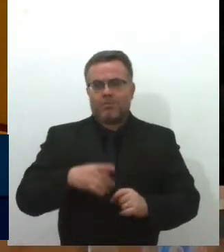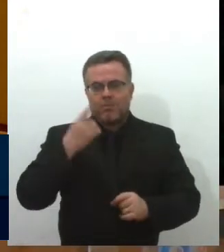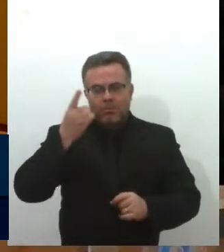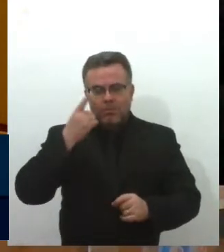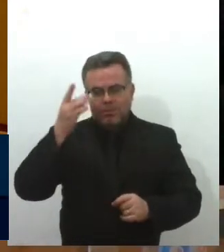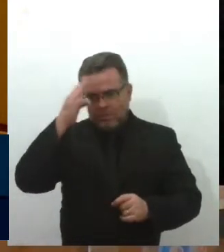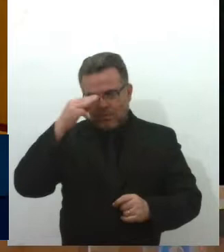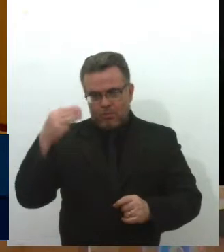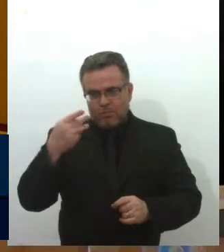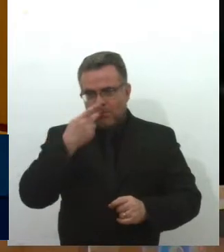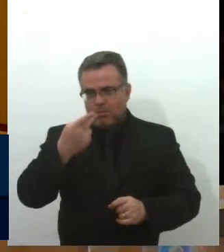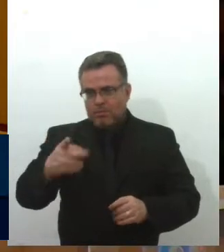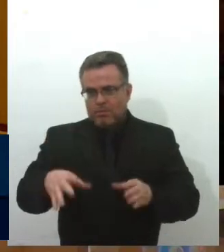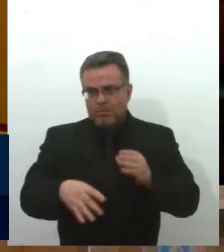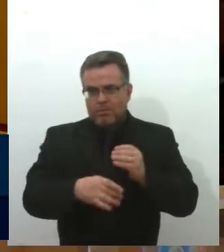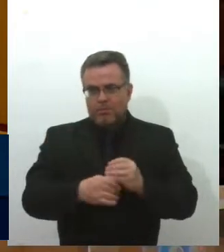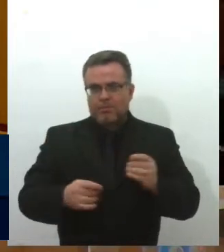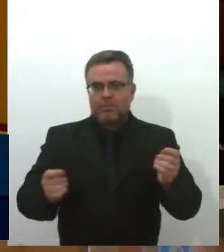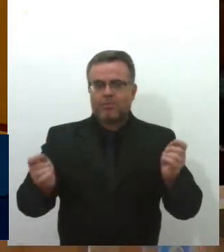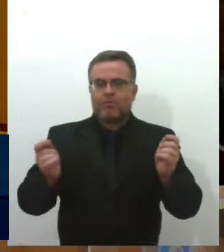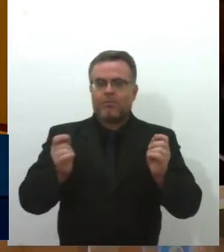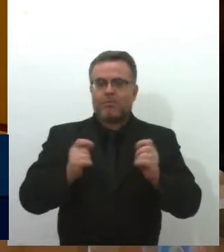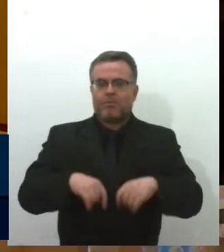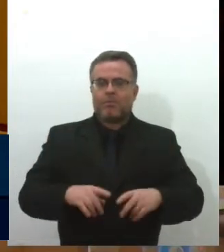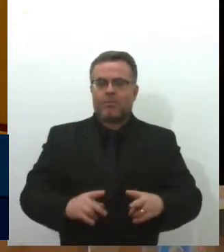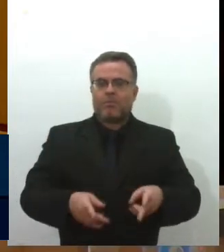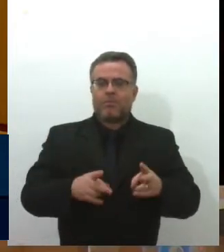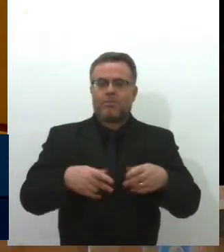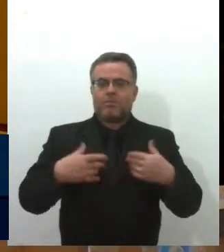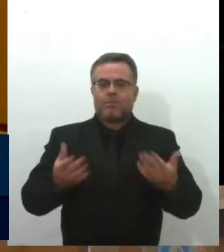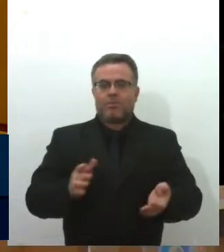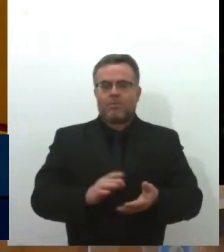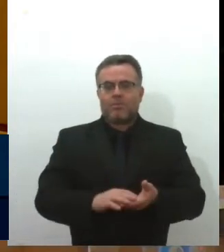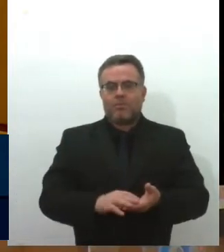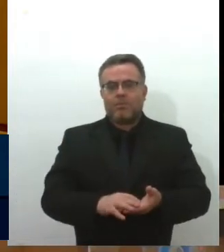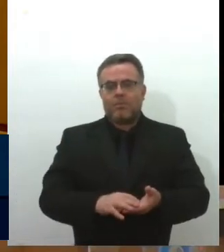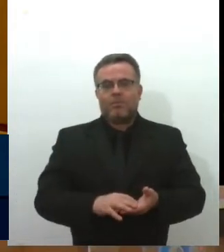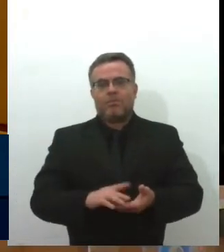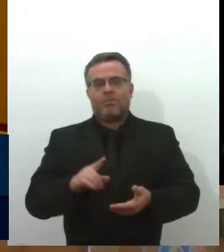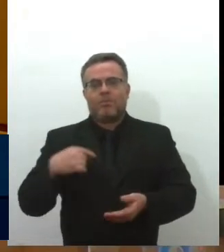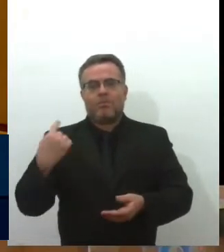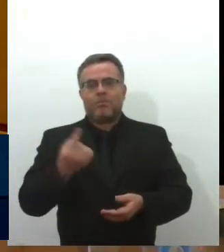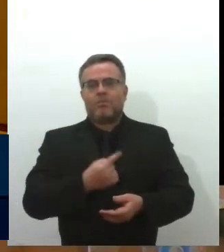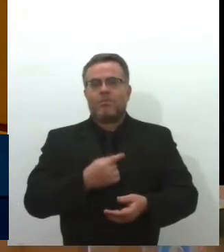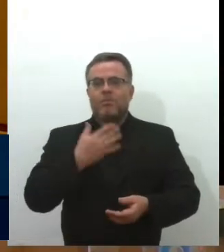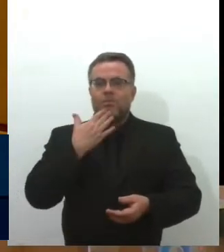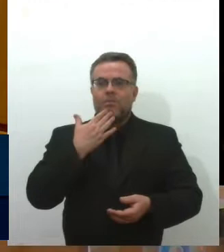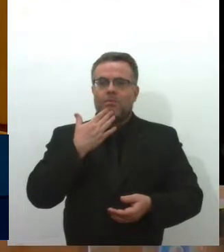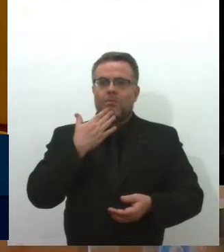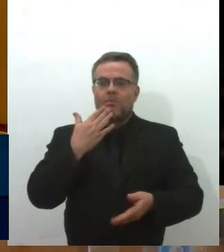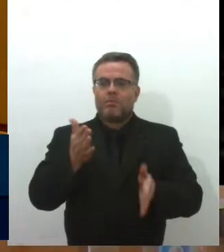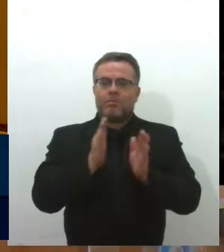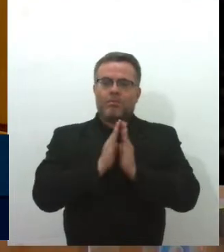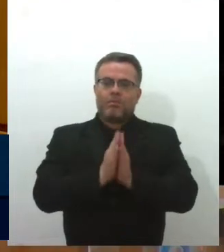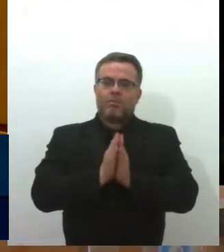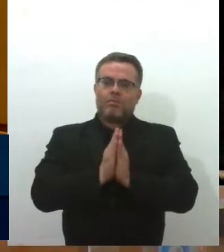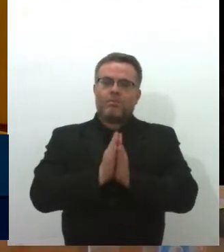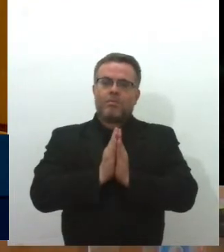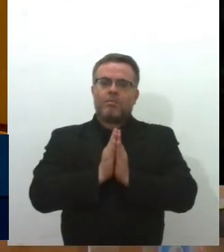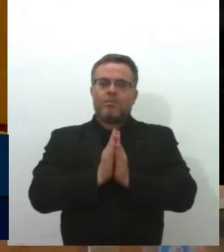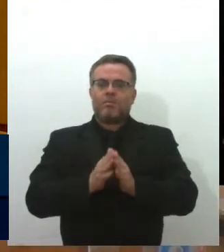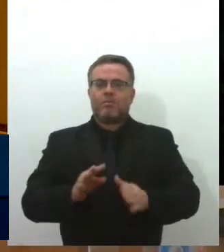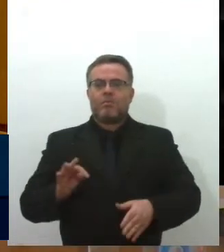deputada Maria Mendonça já falou isso, nós pedimos encarecidamente que os